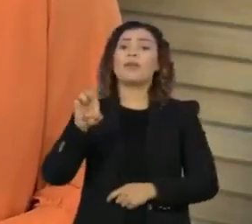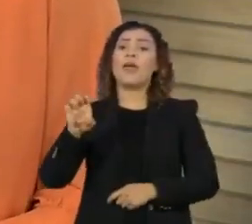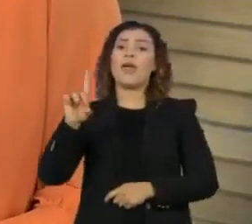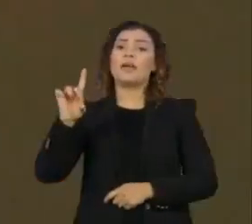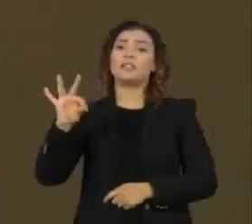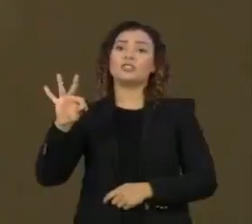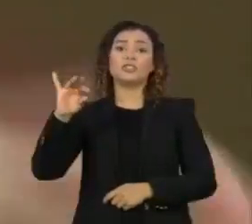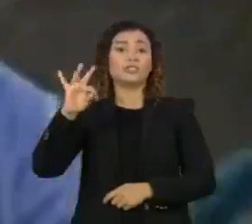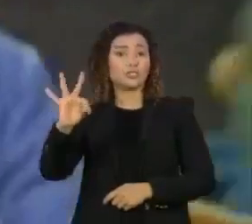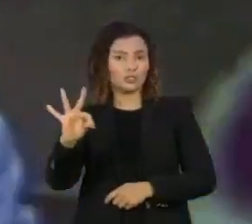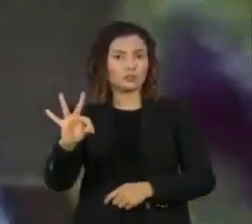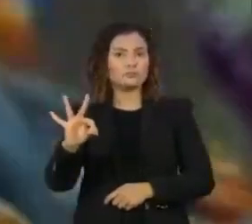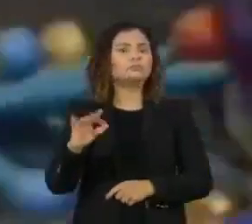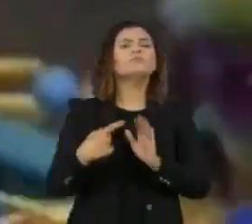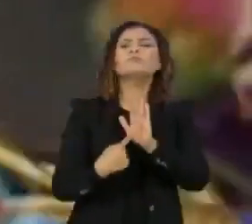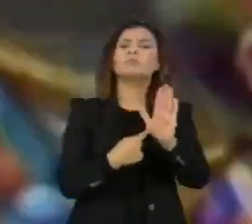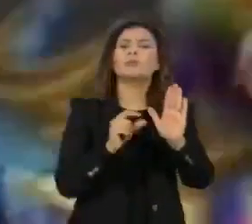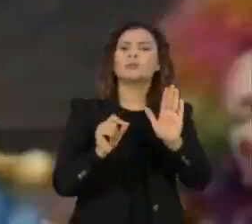online.